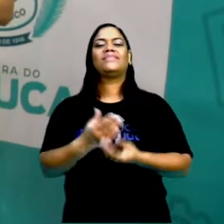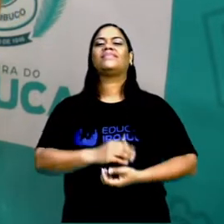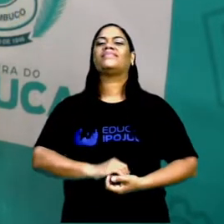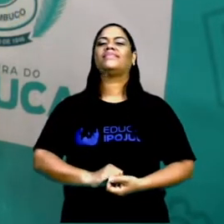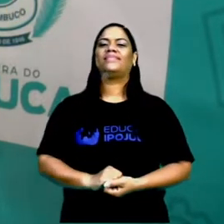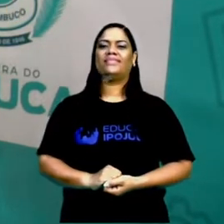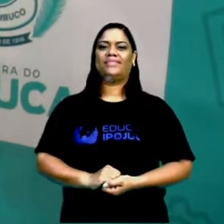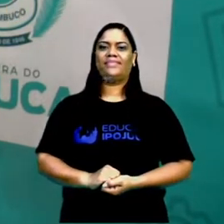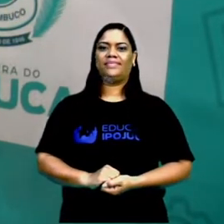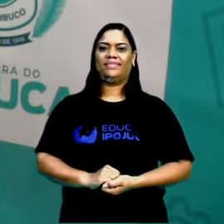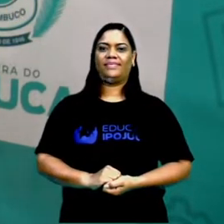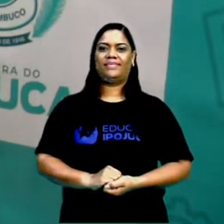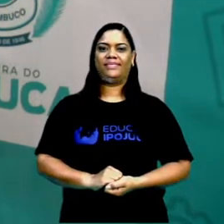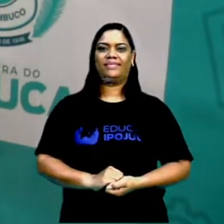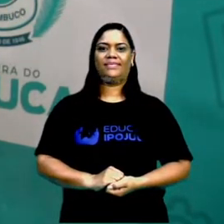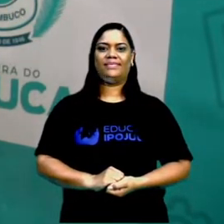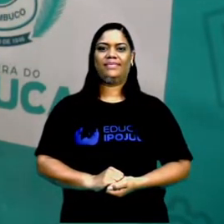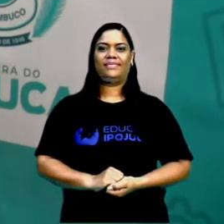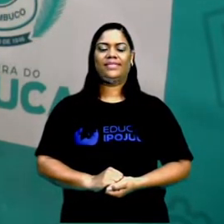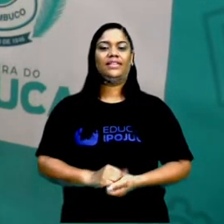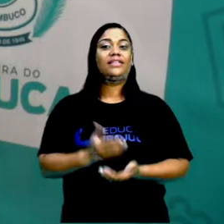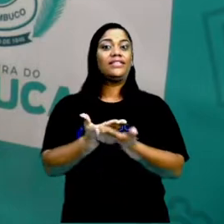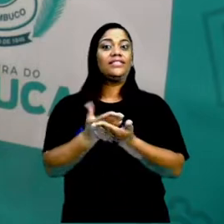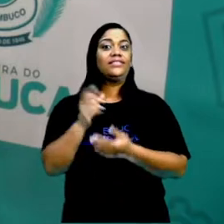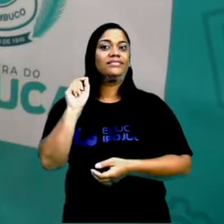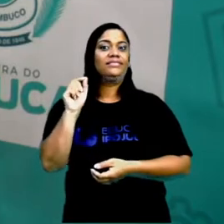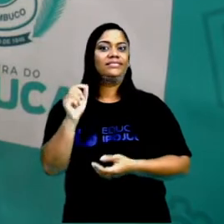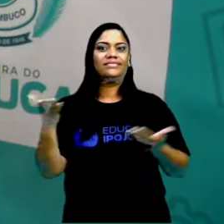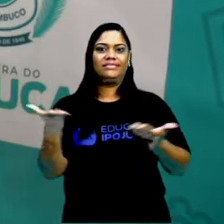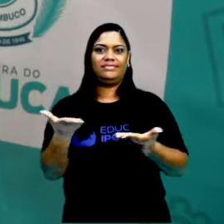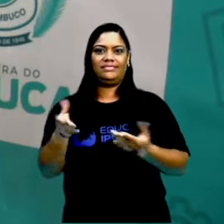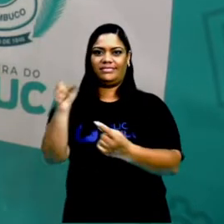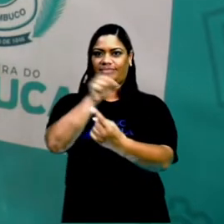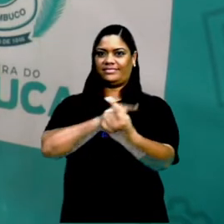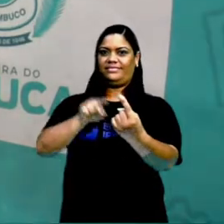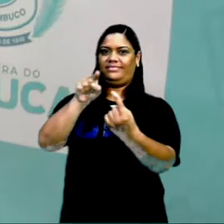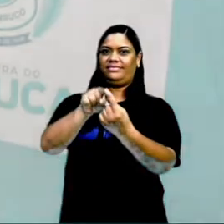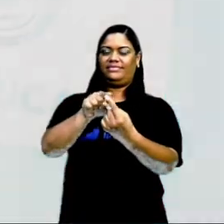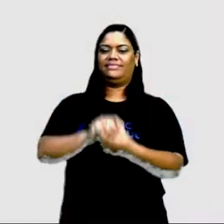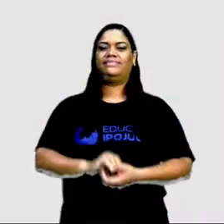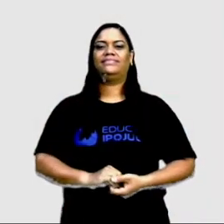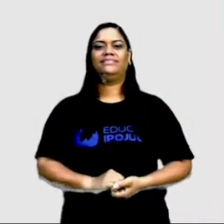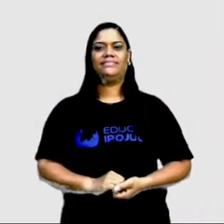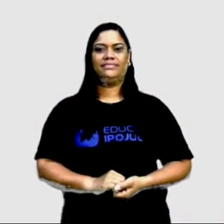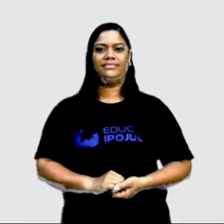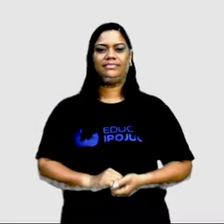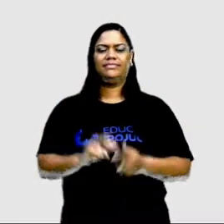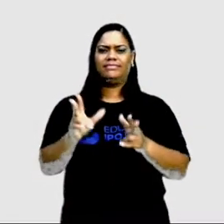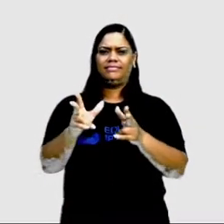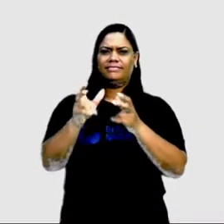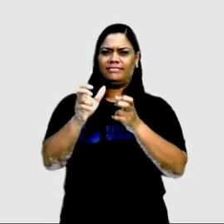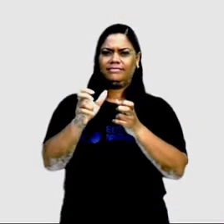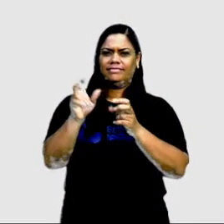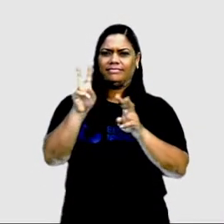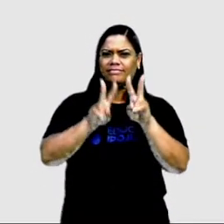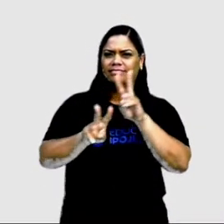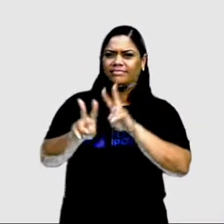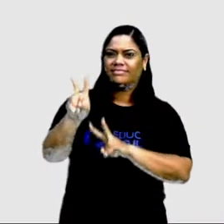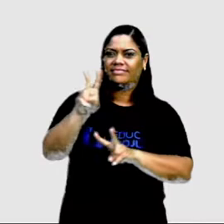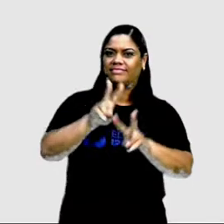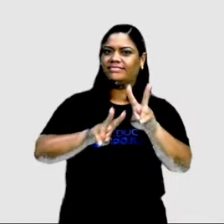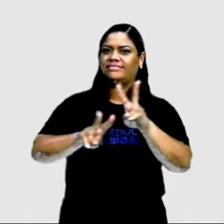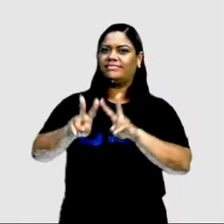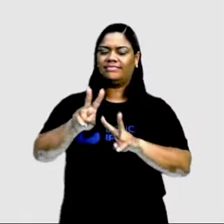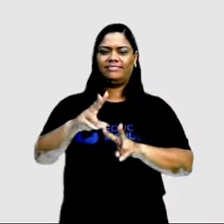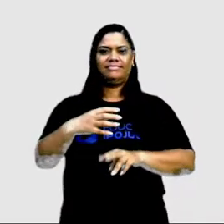aula. O que temos para hoje? Vamos ver os nossos objetivos. Identificar e analisar os